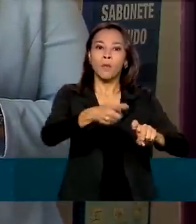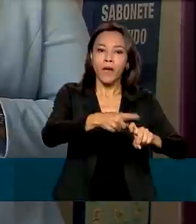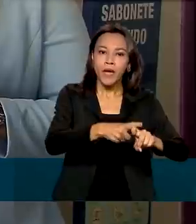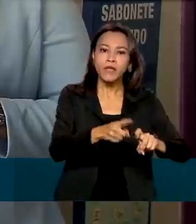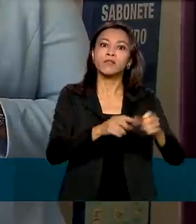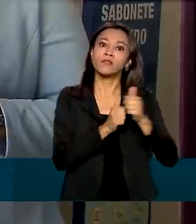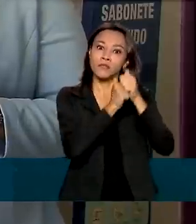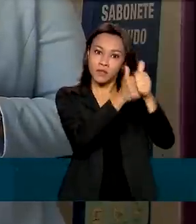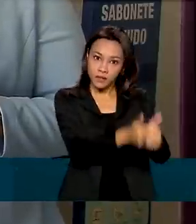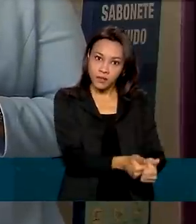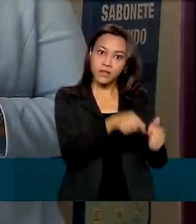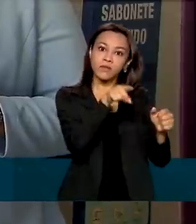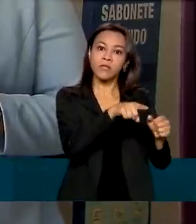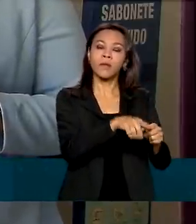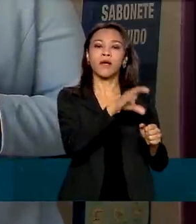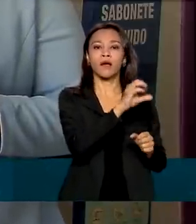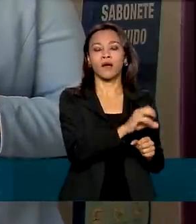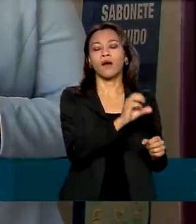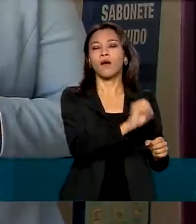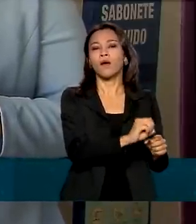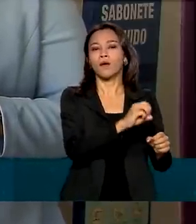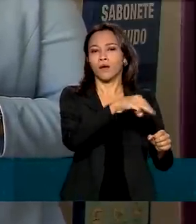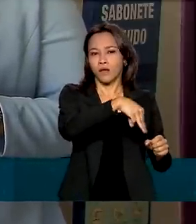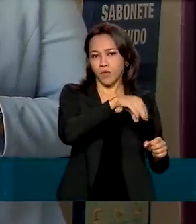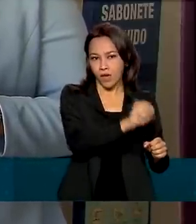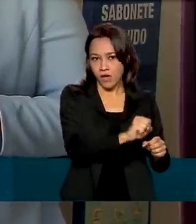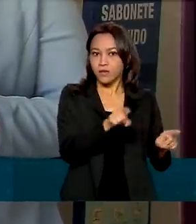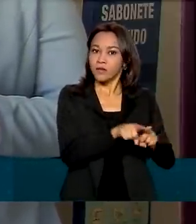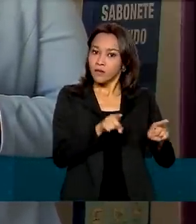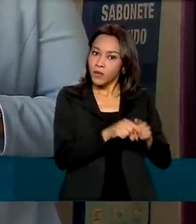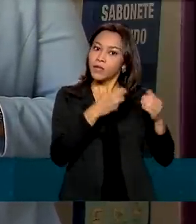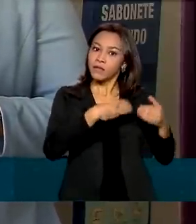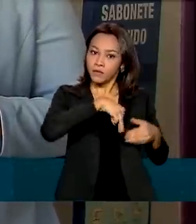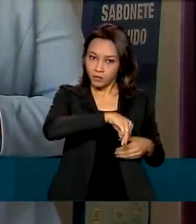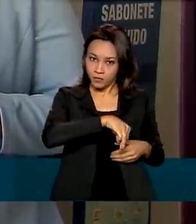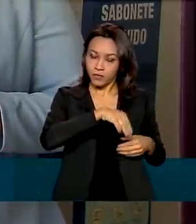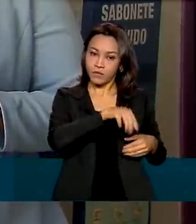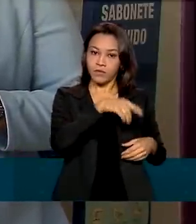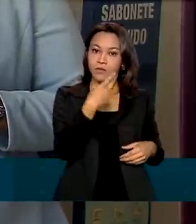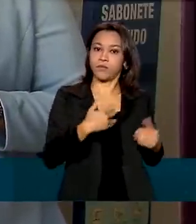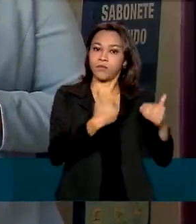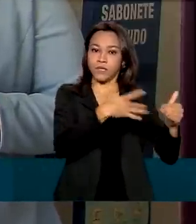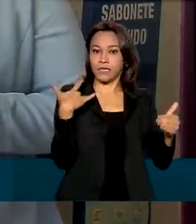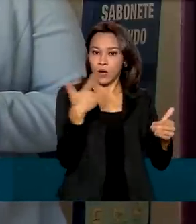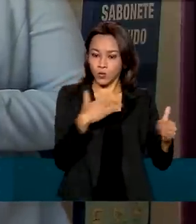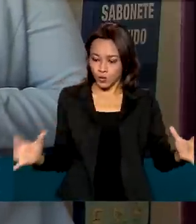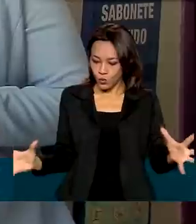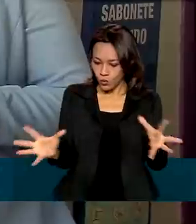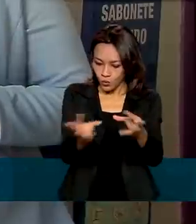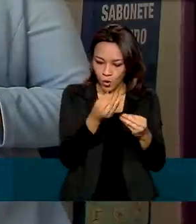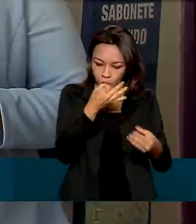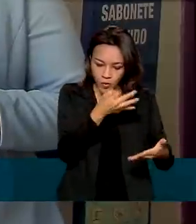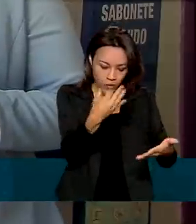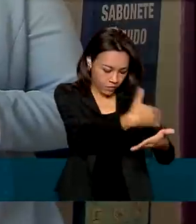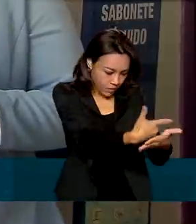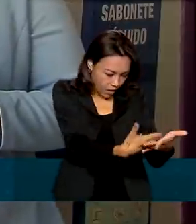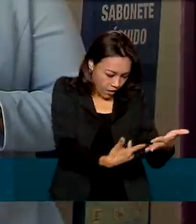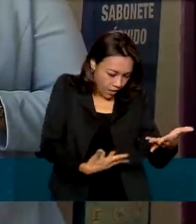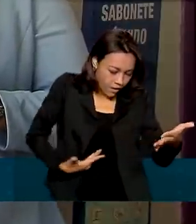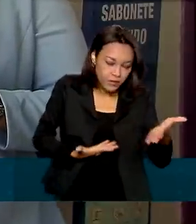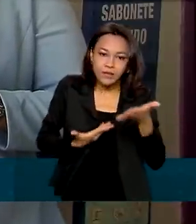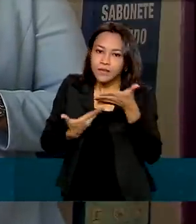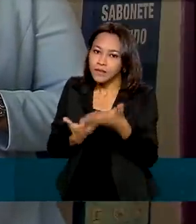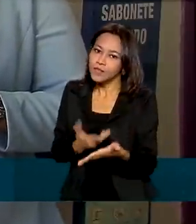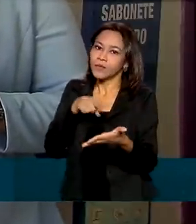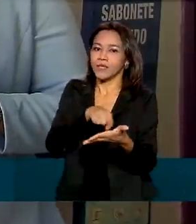Organização Mundial de Saúde e também do Ministério da Saúde. E uma das dicas que está no documento vale para todos nós o tempo